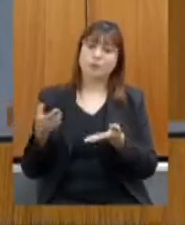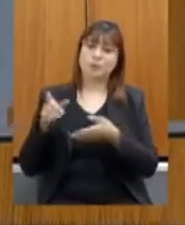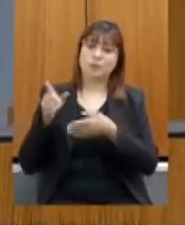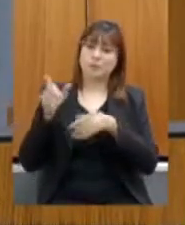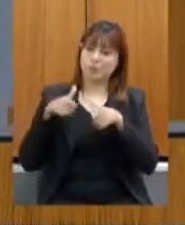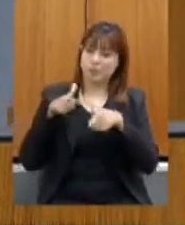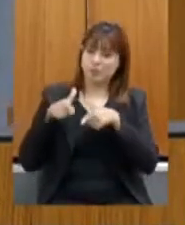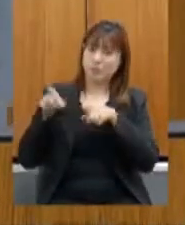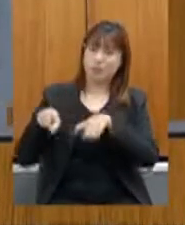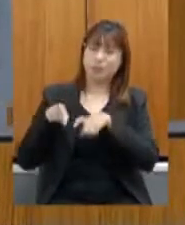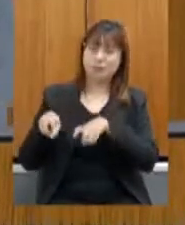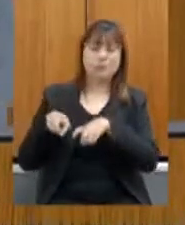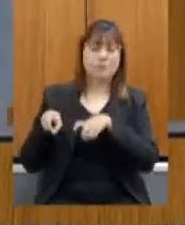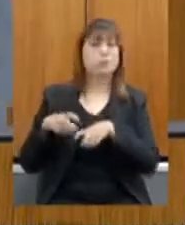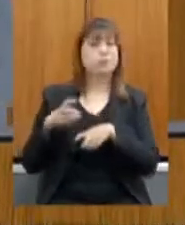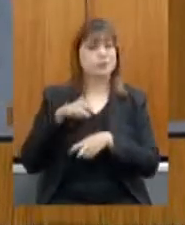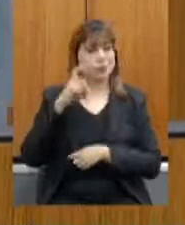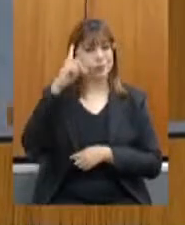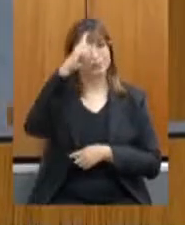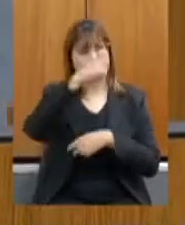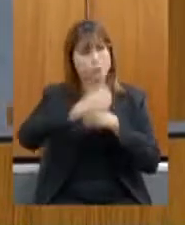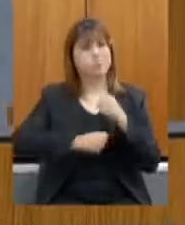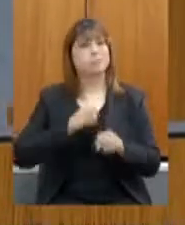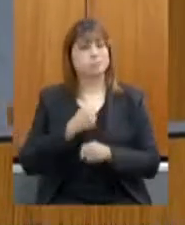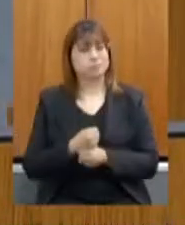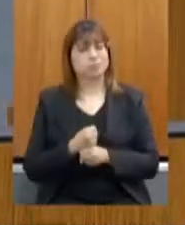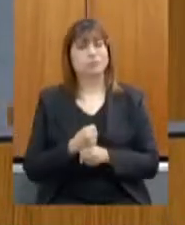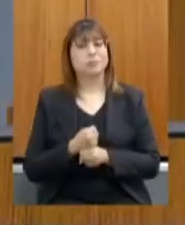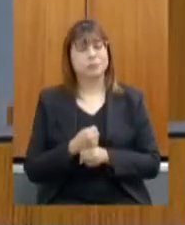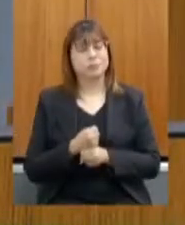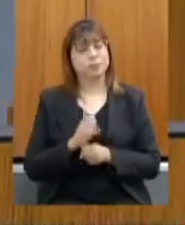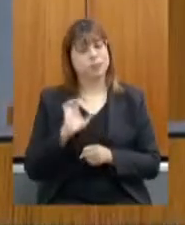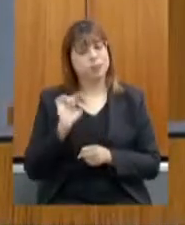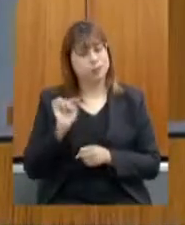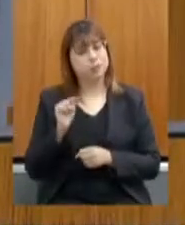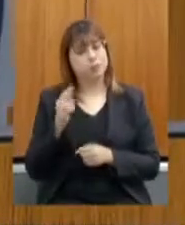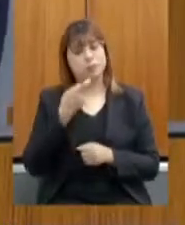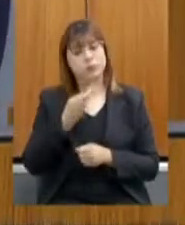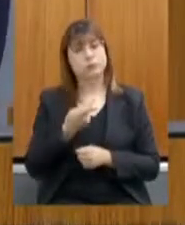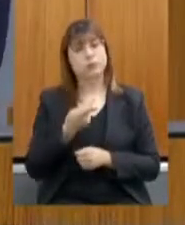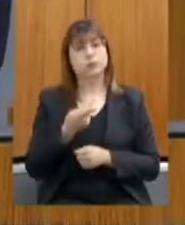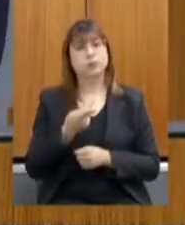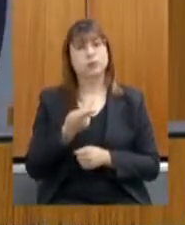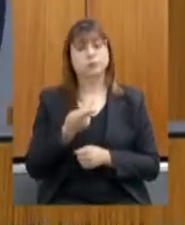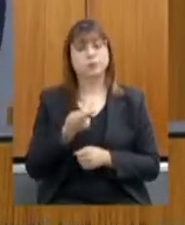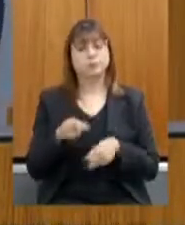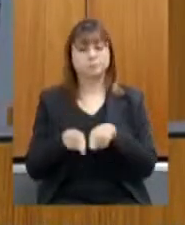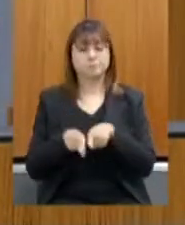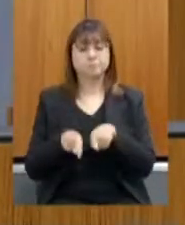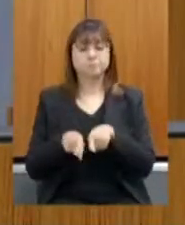para o próximo ano. Então, é nesse sentido a nossa fala, inclusive, vamos ter o secretário,